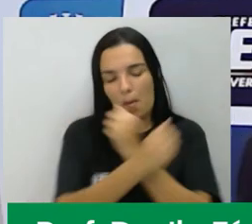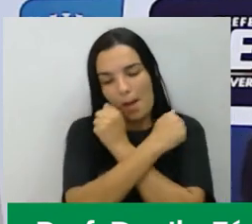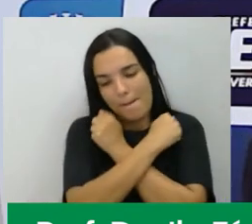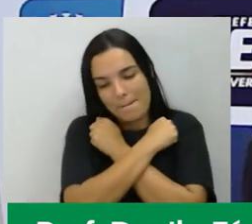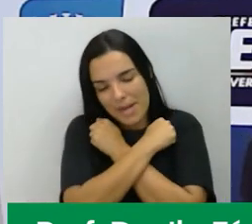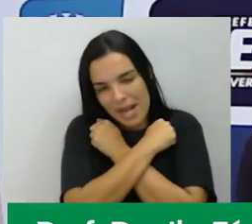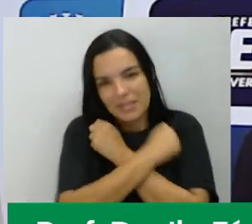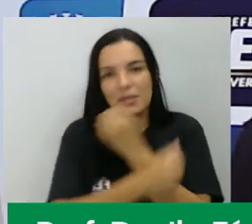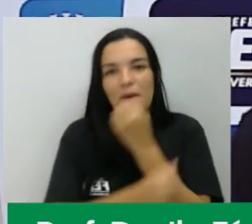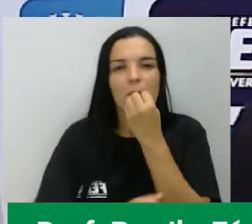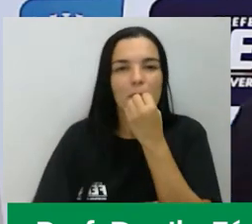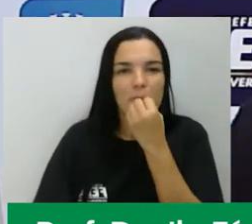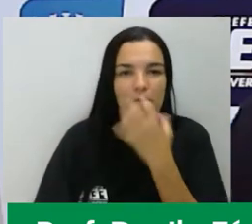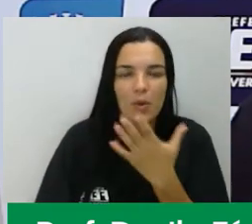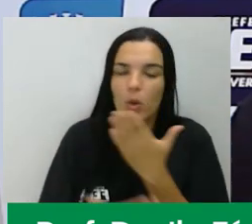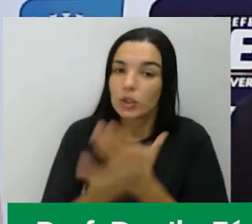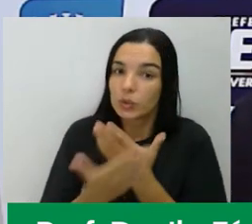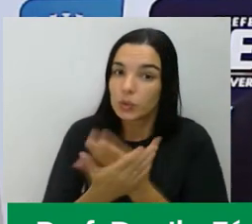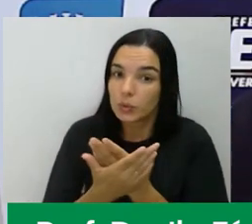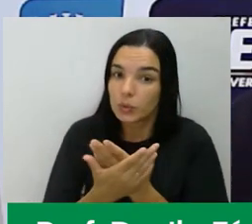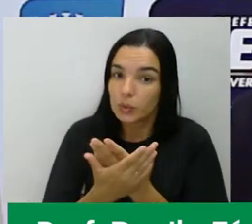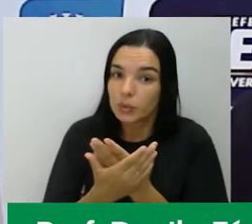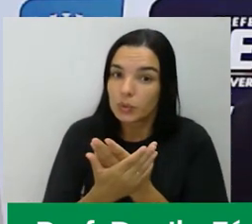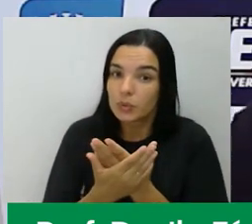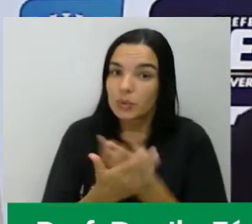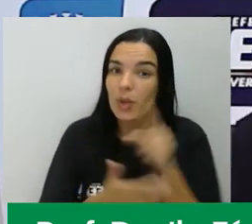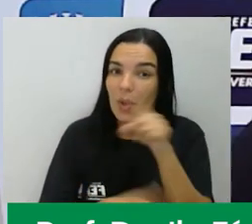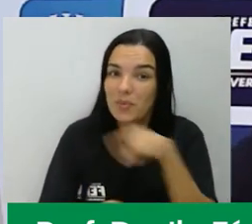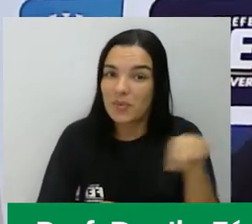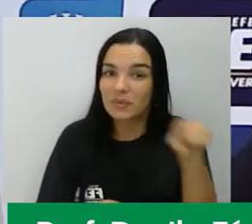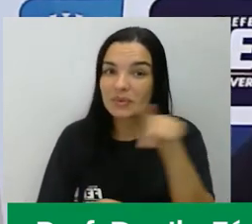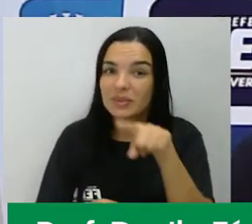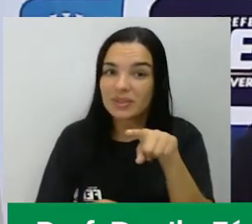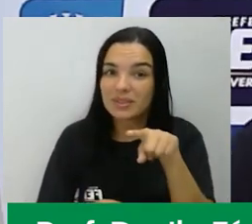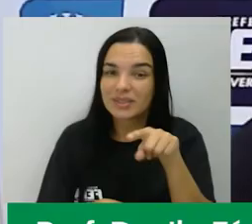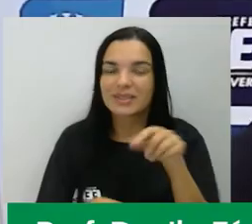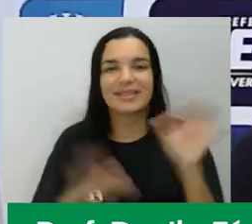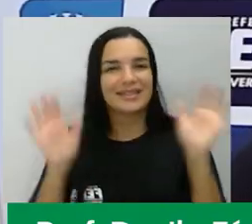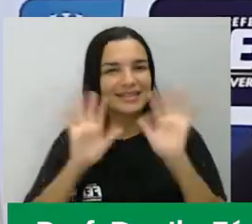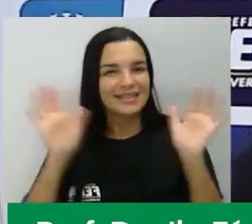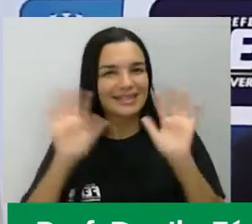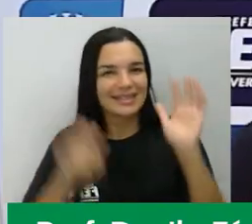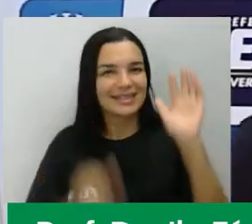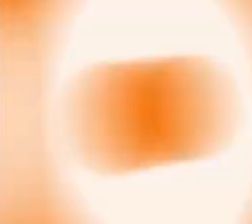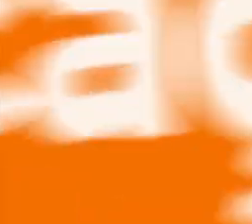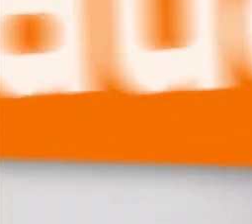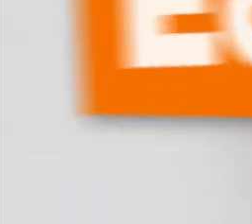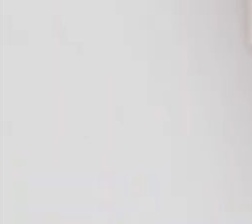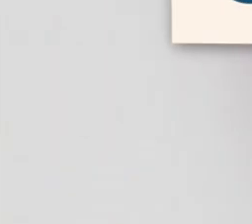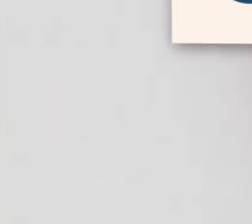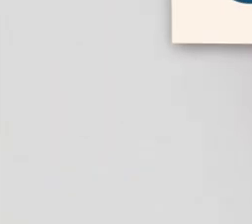Bons estudos para vocês. e espero encontrá-los em breve. Tchau.